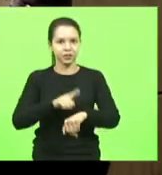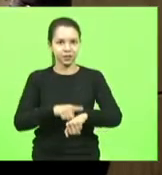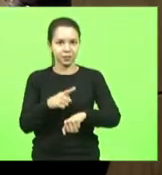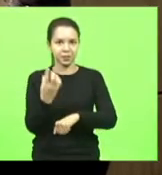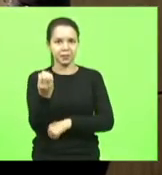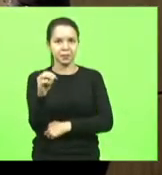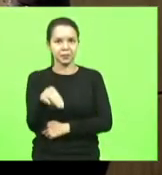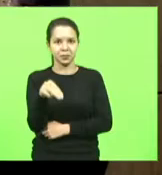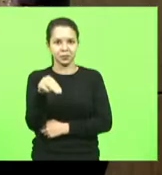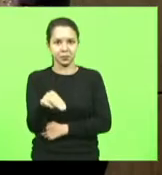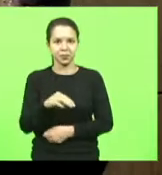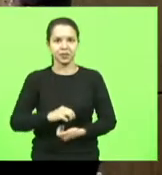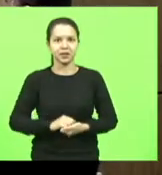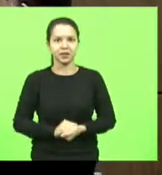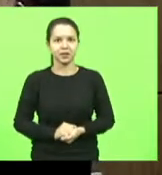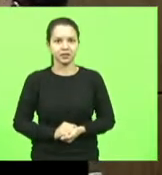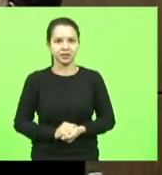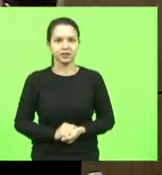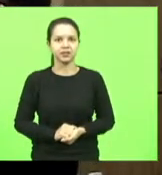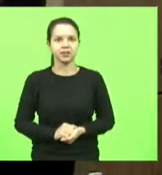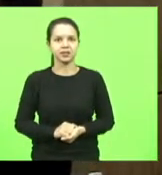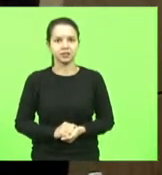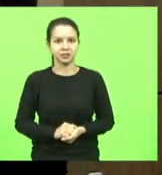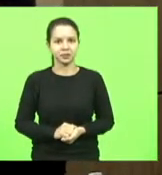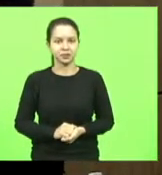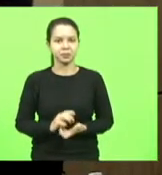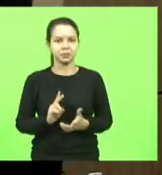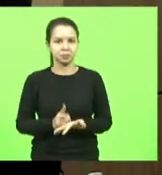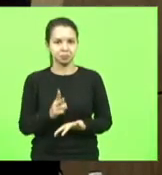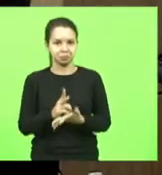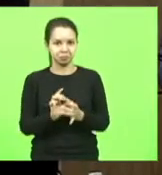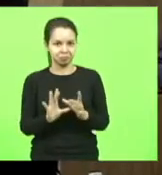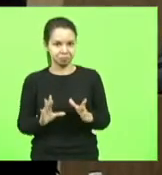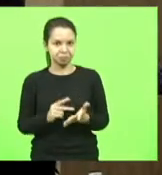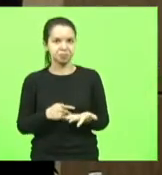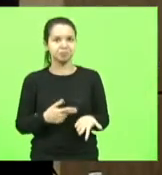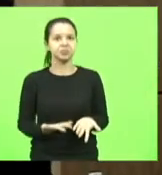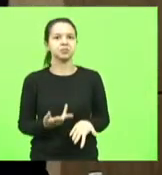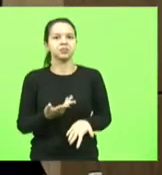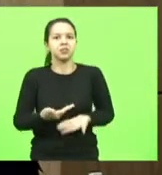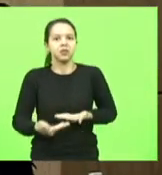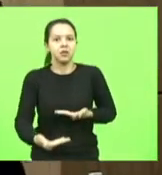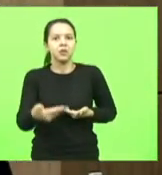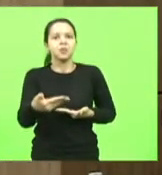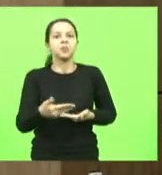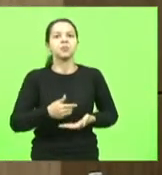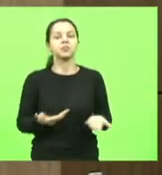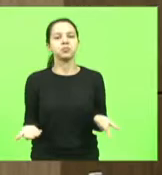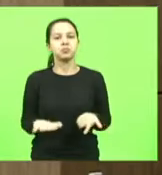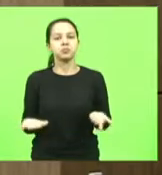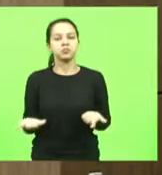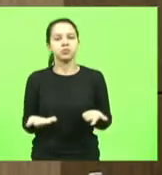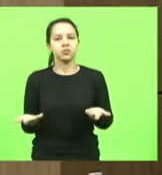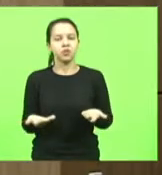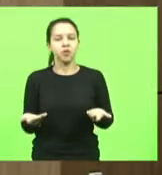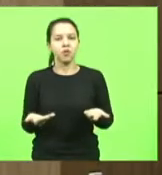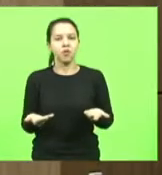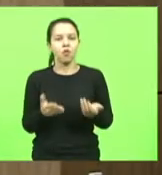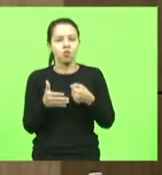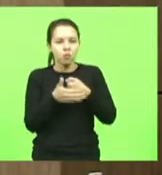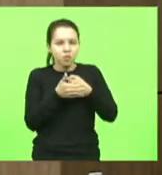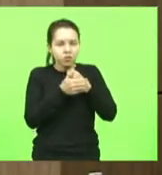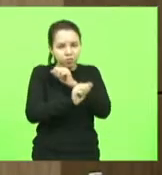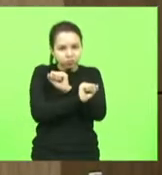minutos, deputado. Sempre a posse, presidente. Bom, eu vou hoje revelar um mistério. É isso mesmo.